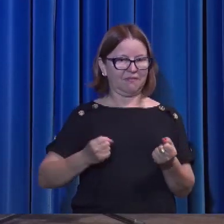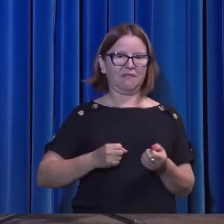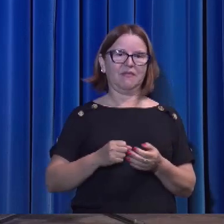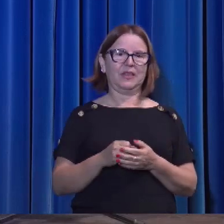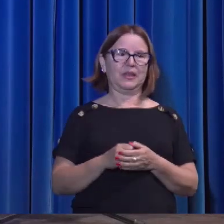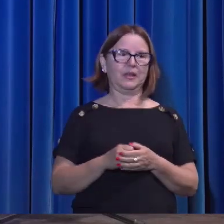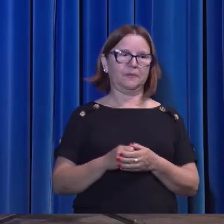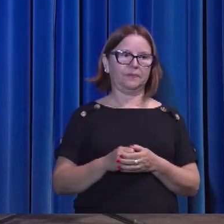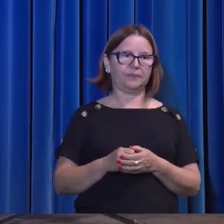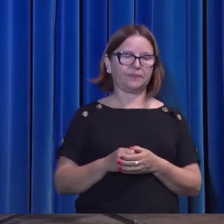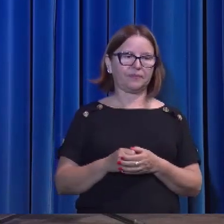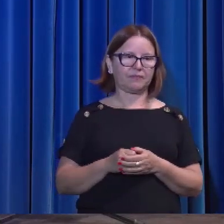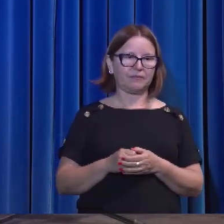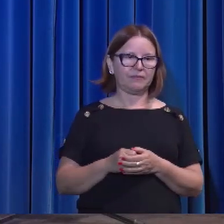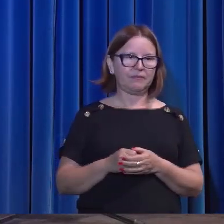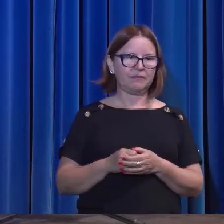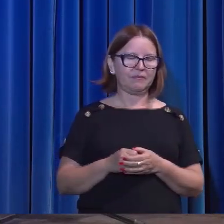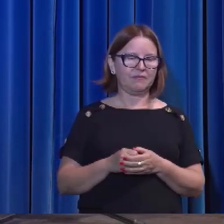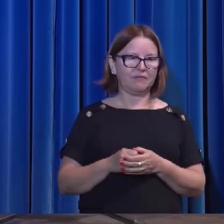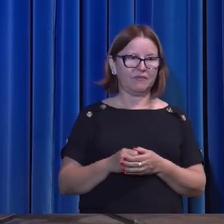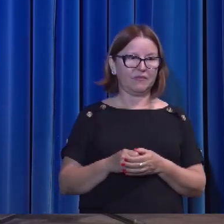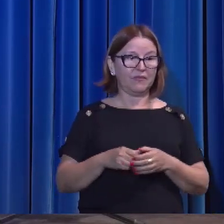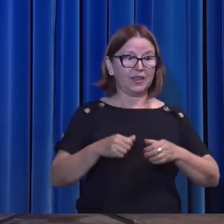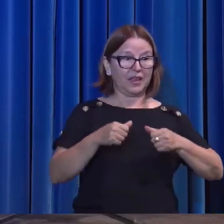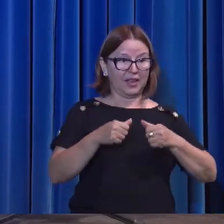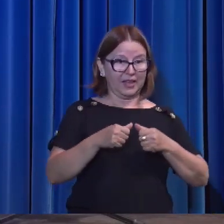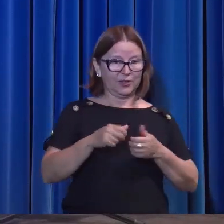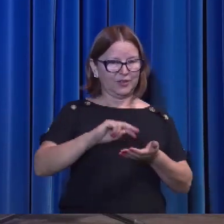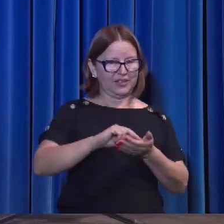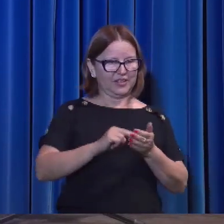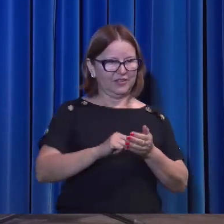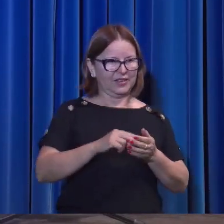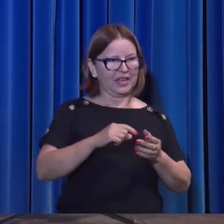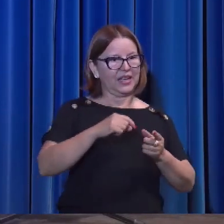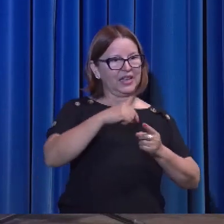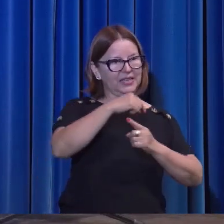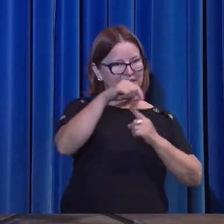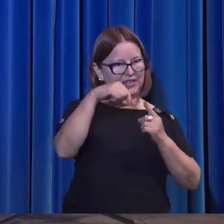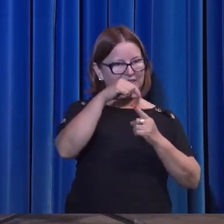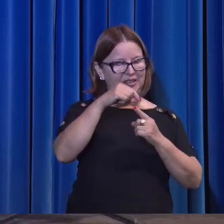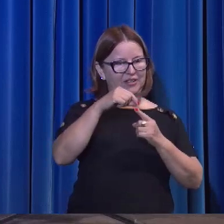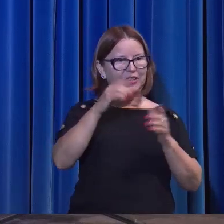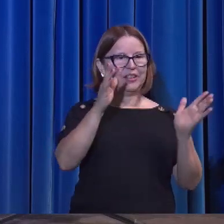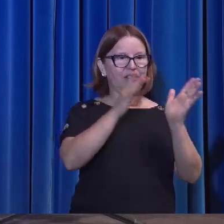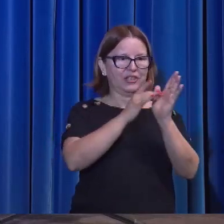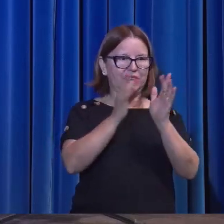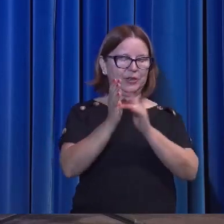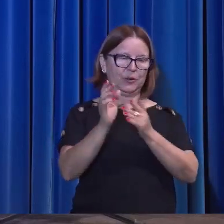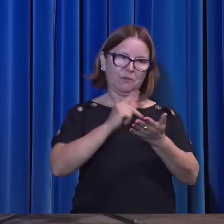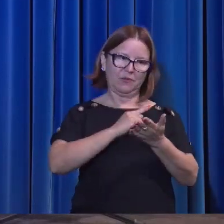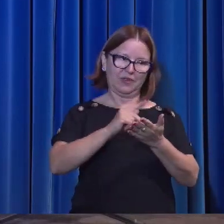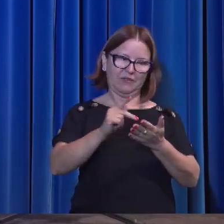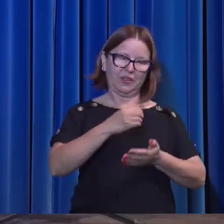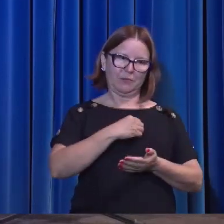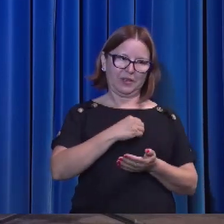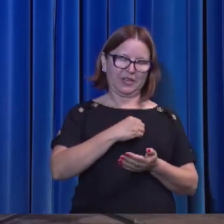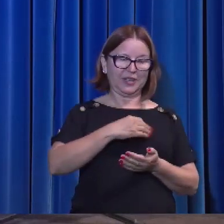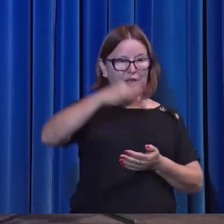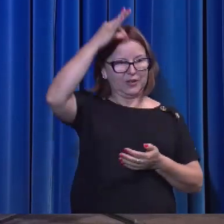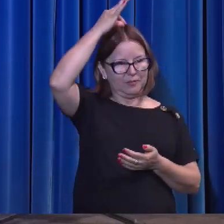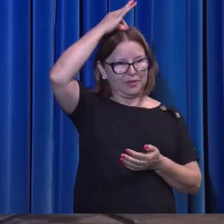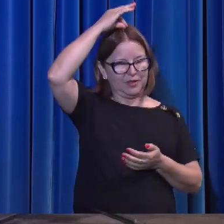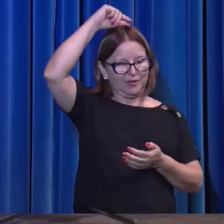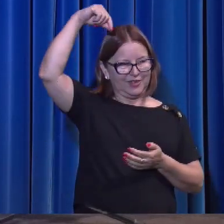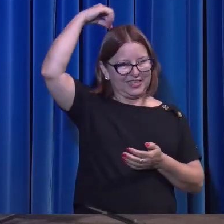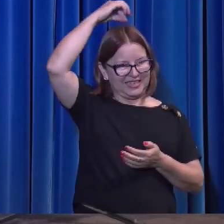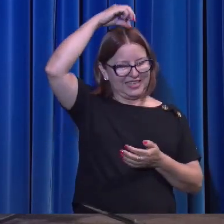Este é o conceito da santidade. Jesus purifica do pecado. O Espírito Santo